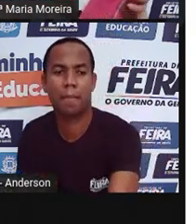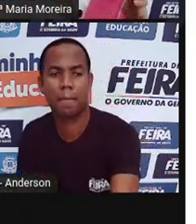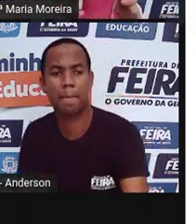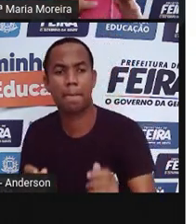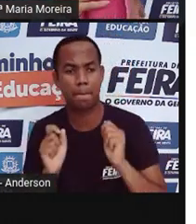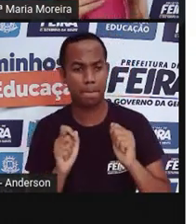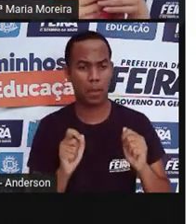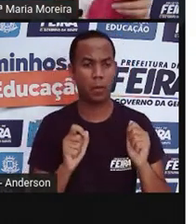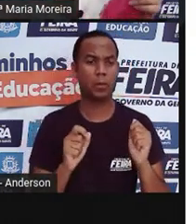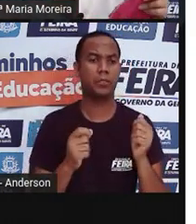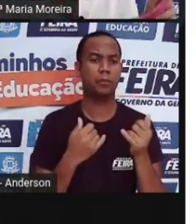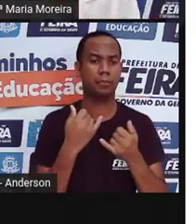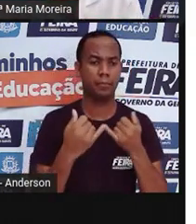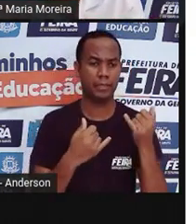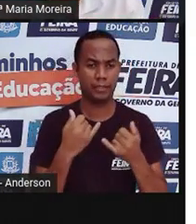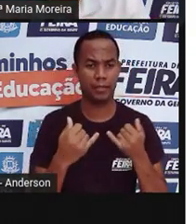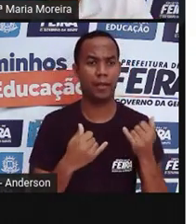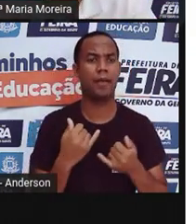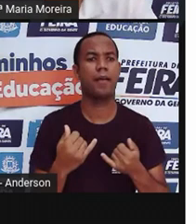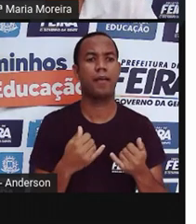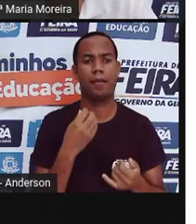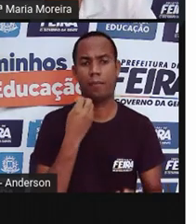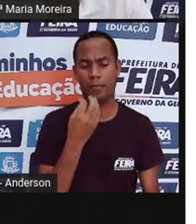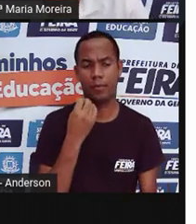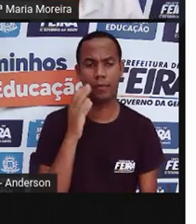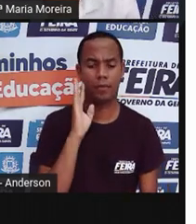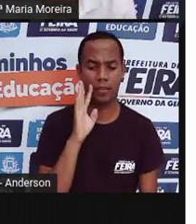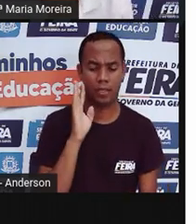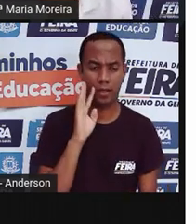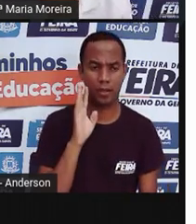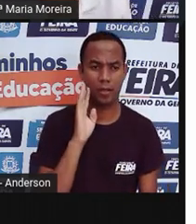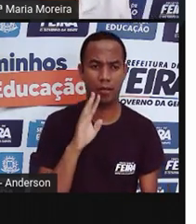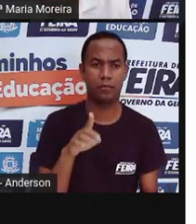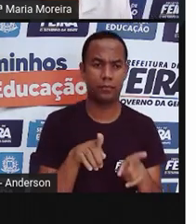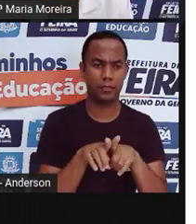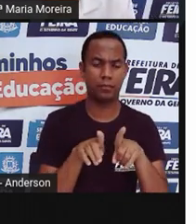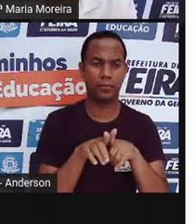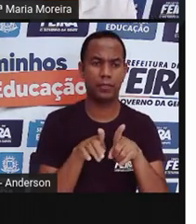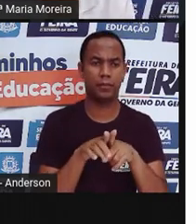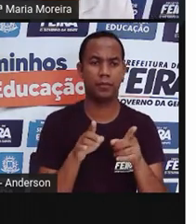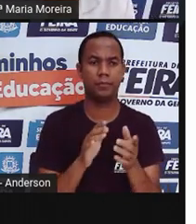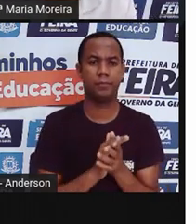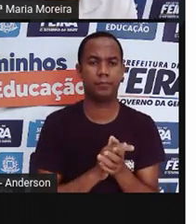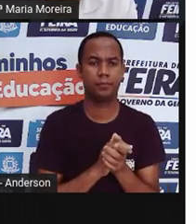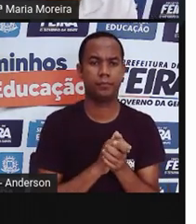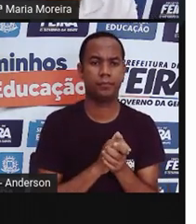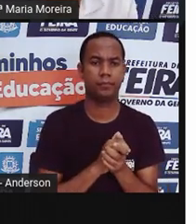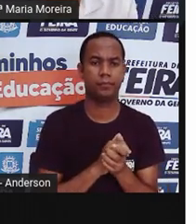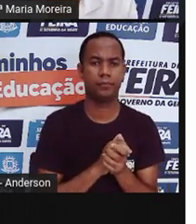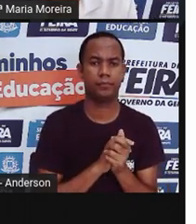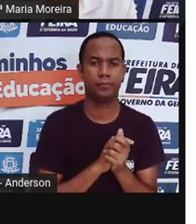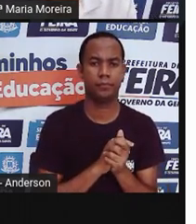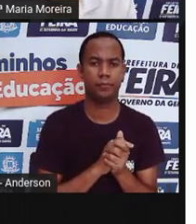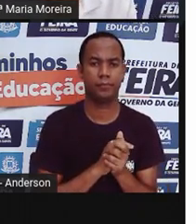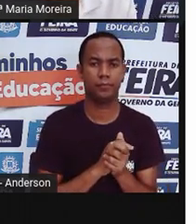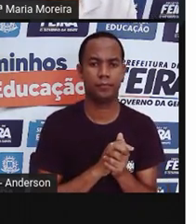e ele é o quê? Maleável e pode ser lavado também porque é feito de tecido, tá?